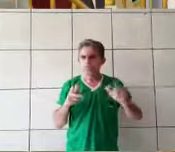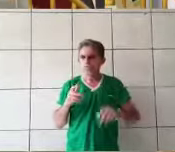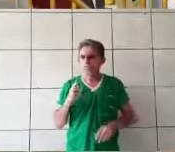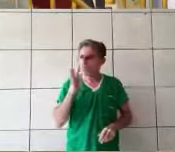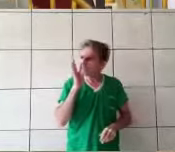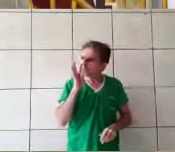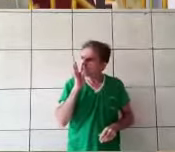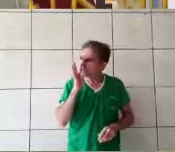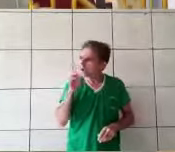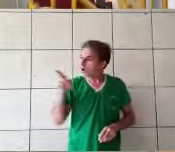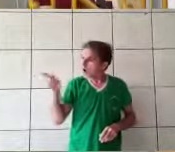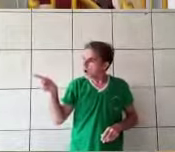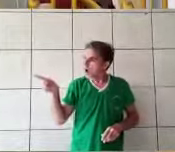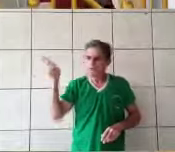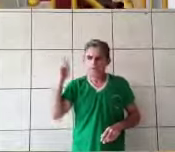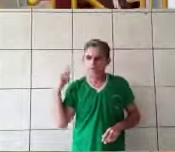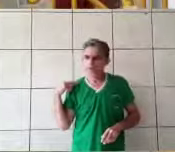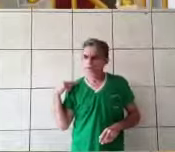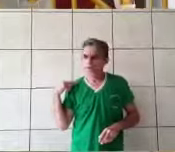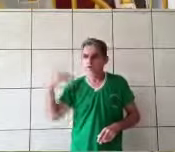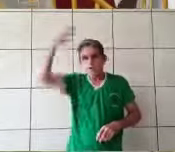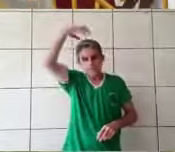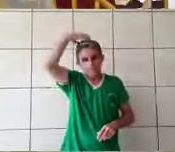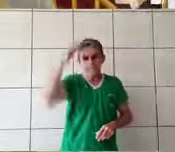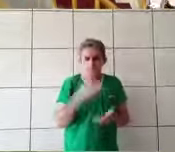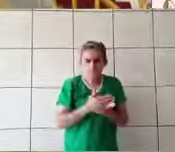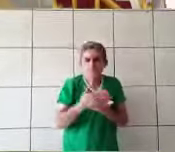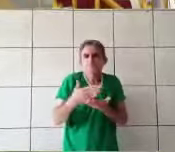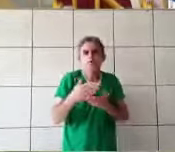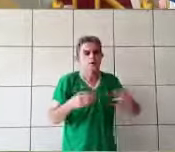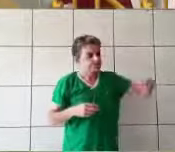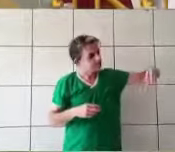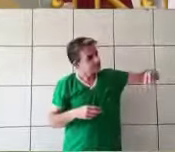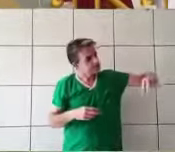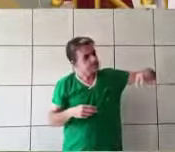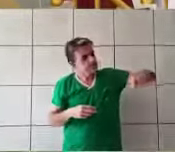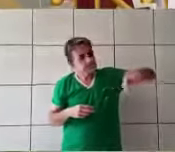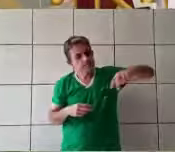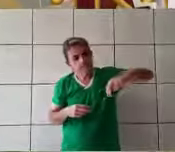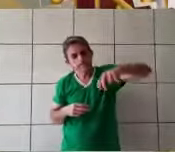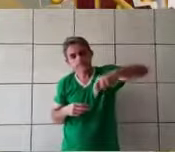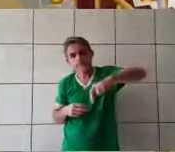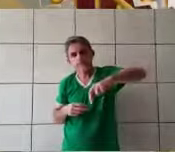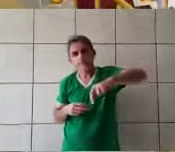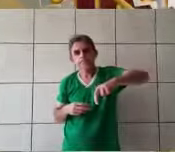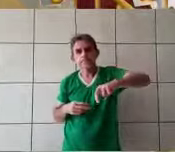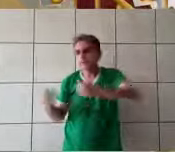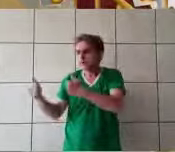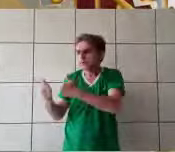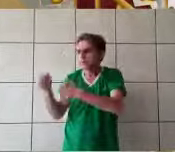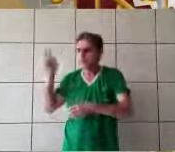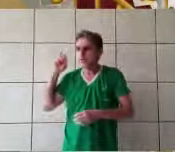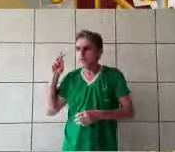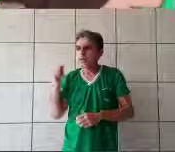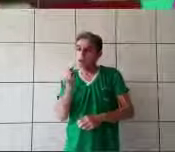Com todo mundo observando curiosamente, ele começou a descer as escadas e lentamente se aproximou dela.